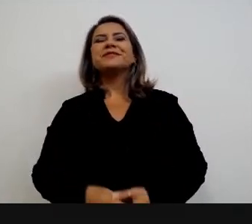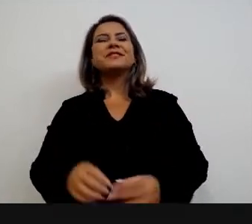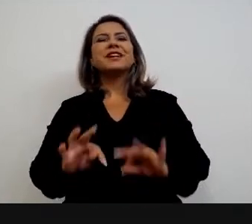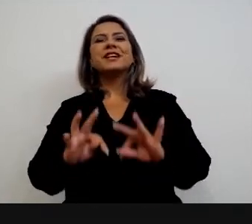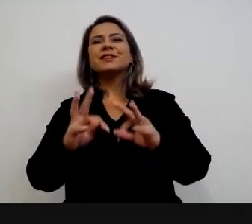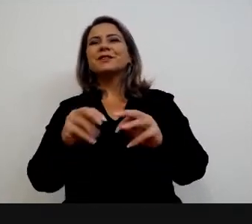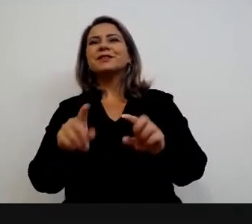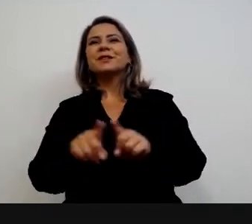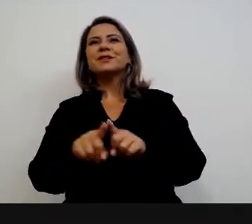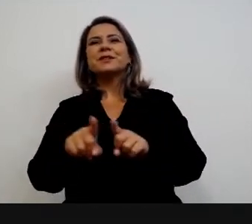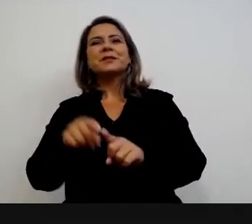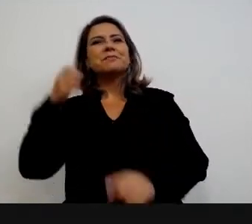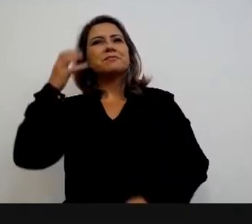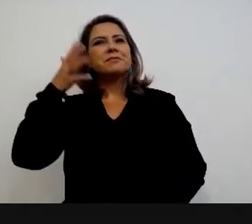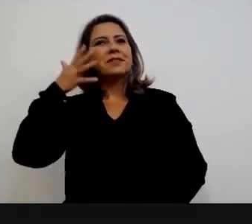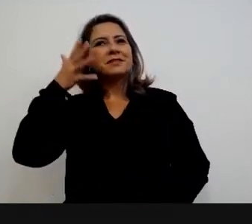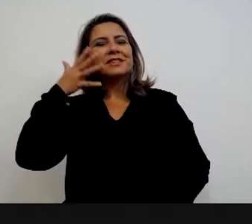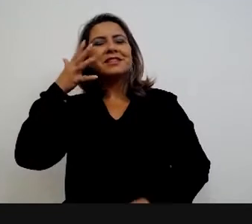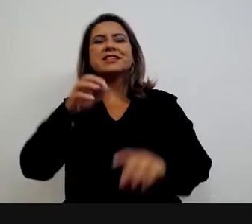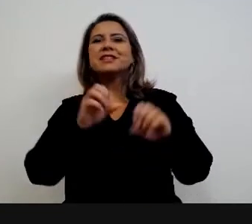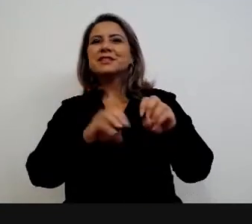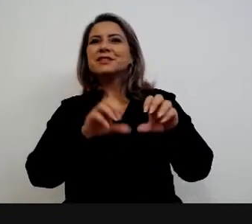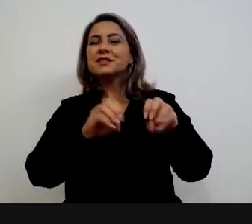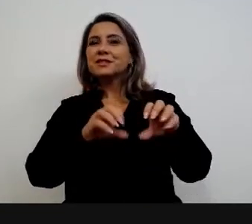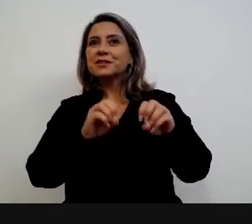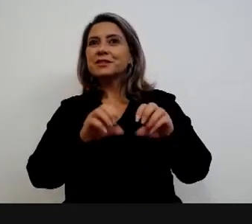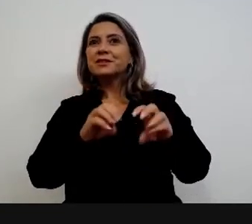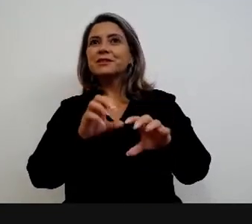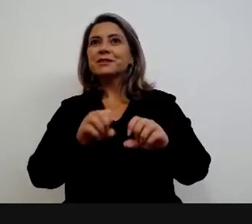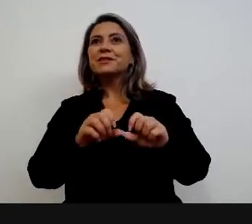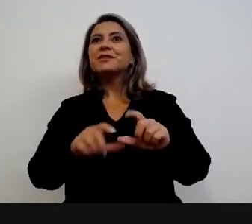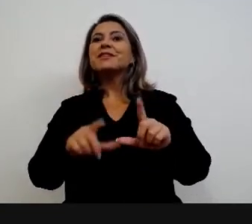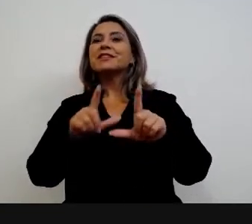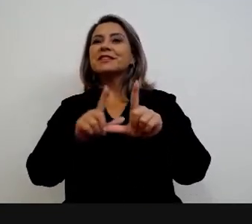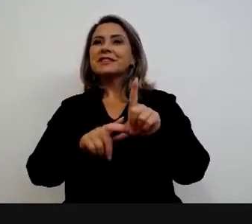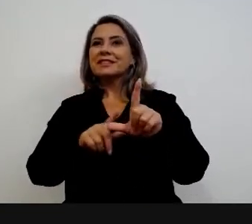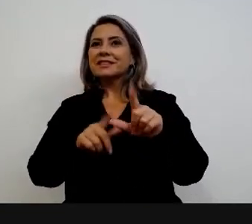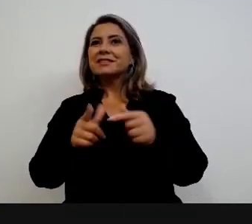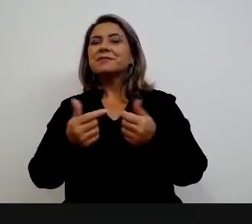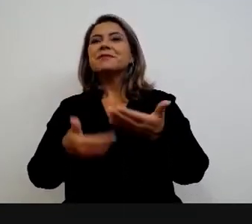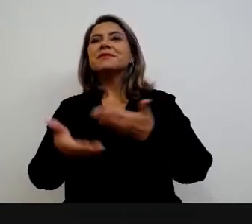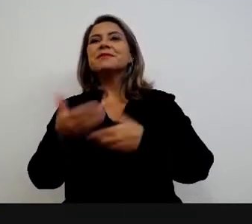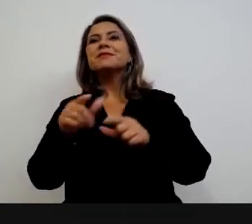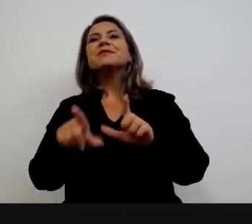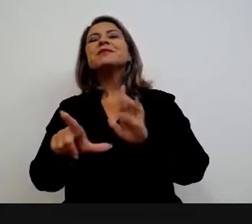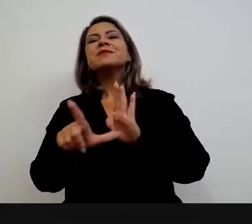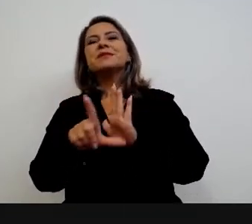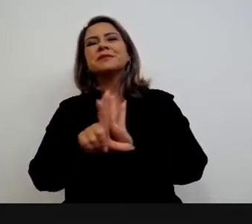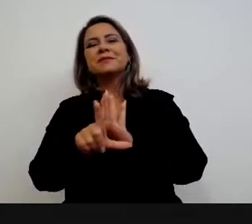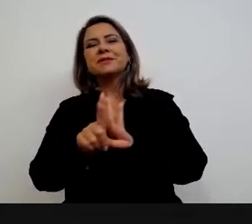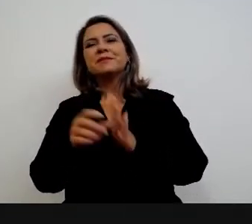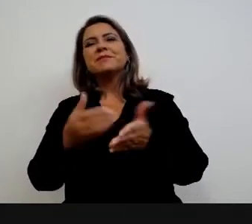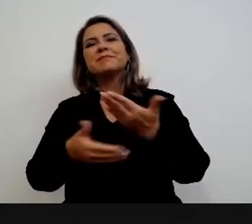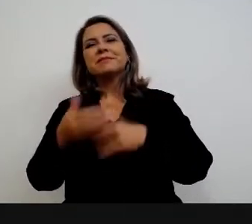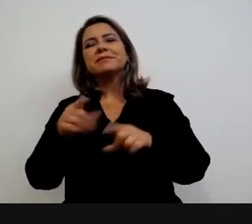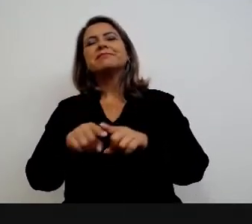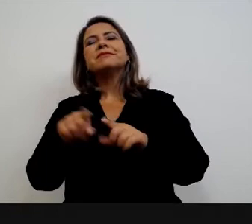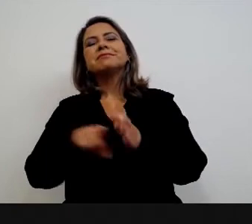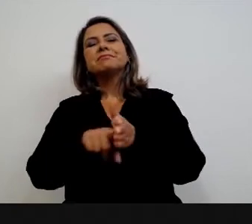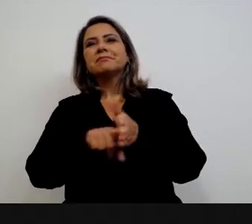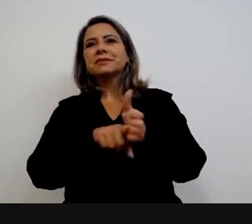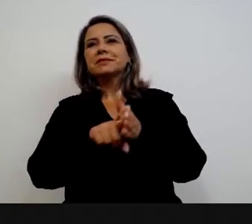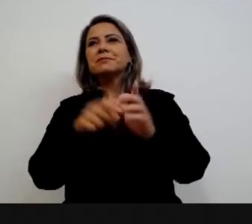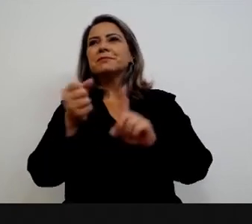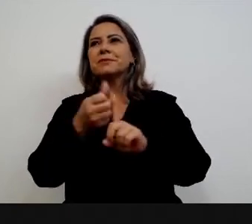-vindas a todos ao Seminário de Educação Legislativa e também a 12ª Jornada de Pesquisa e Extensão da Câmara dos Deputados.